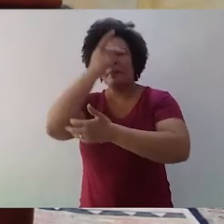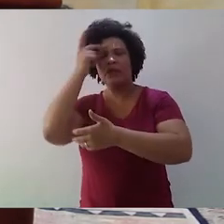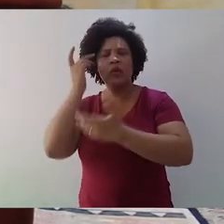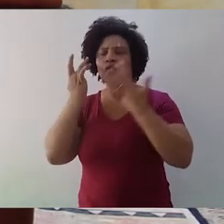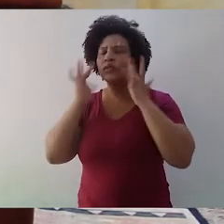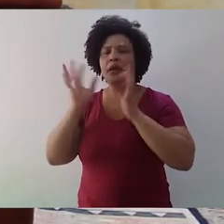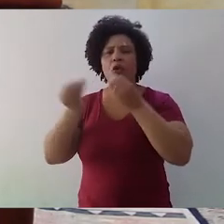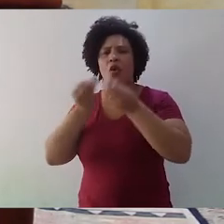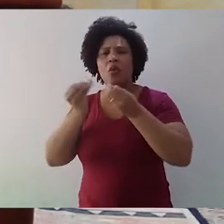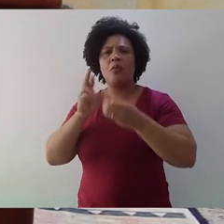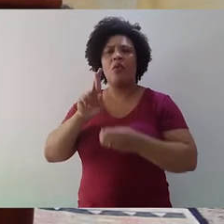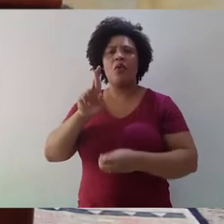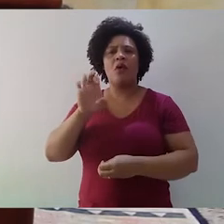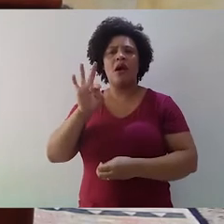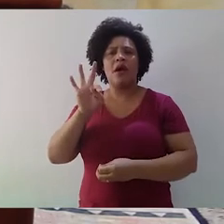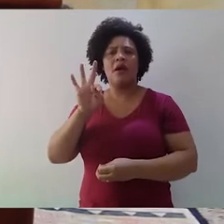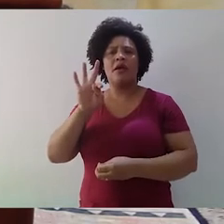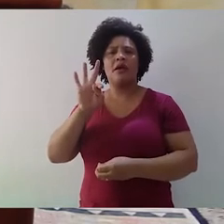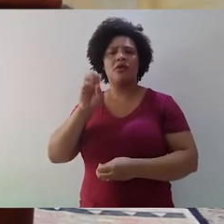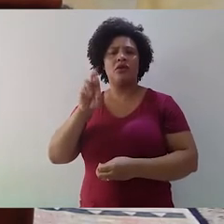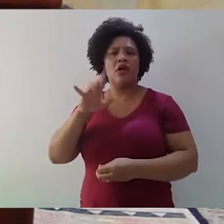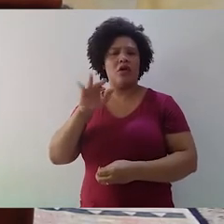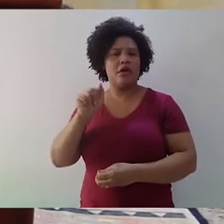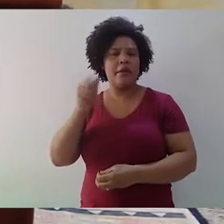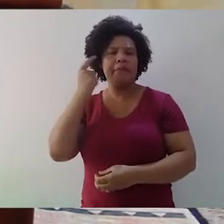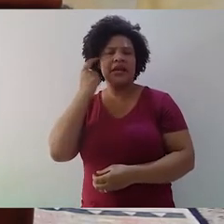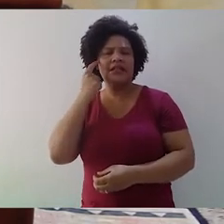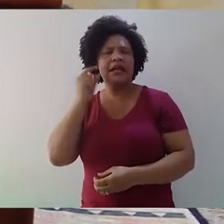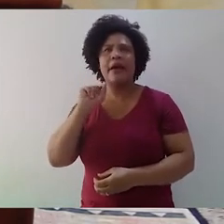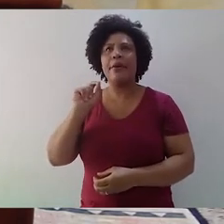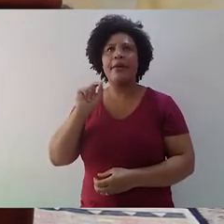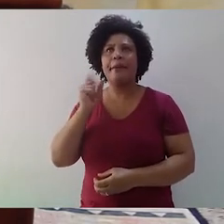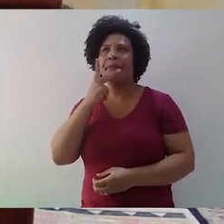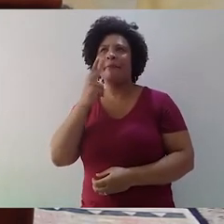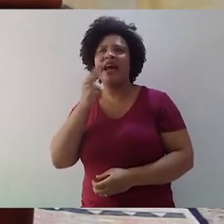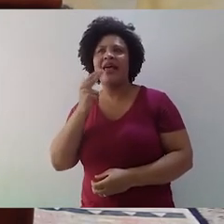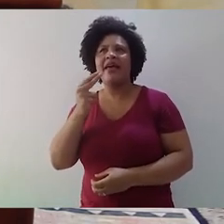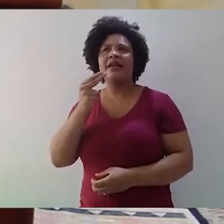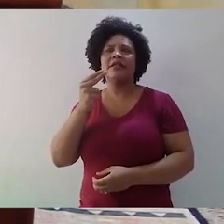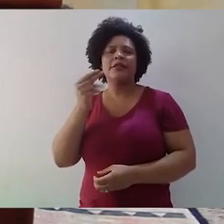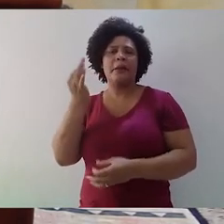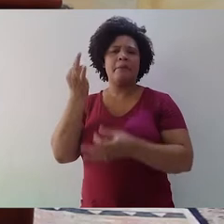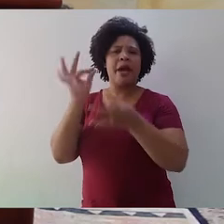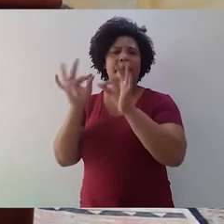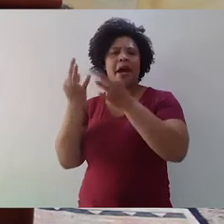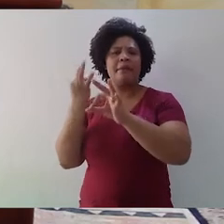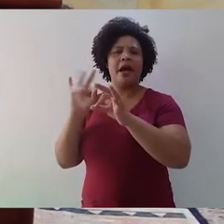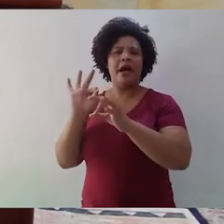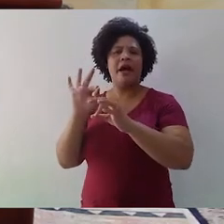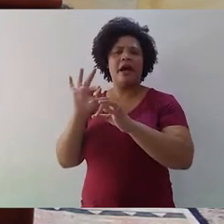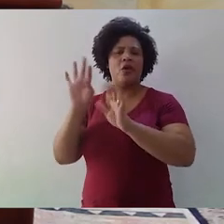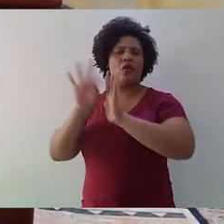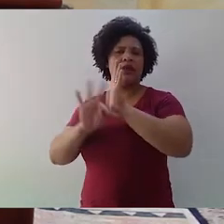retórica. pensam que ela trata apenas de ornamentos, que o fundamento da retórica é buscar tornar